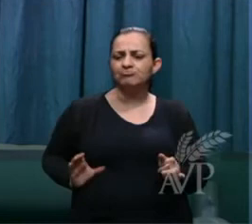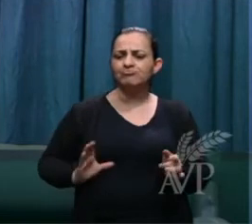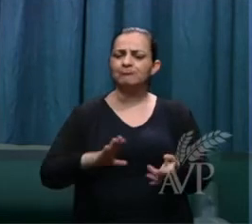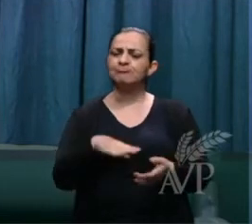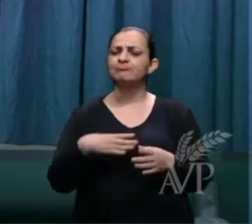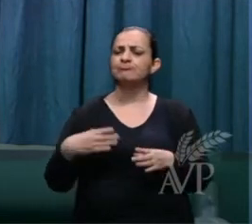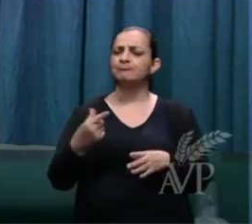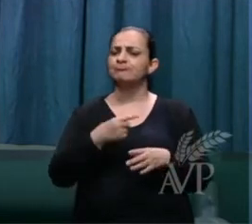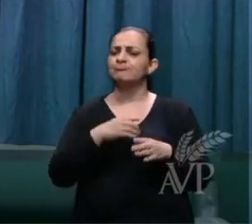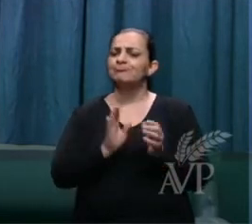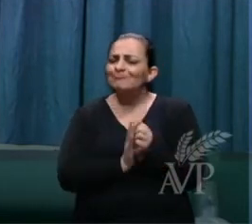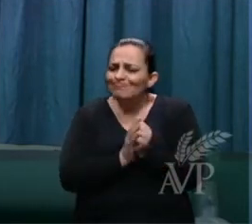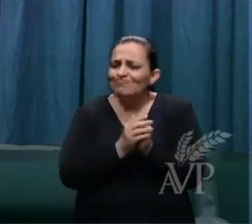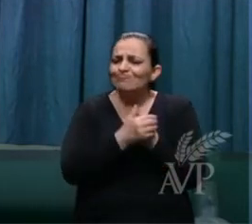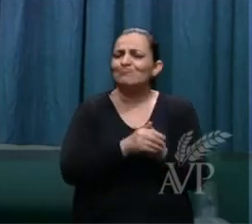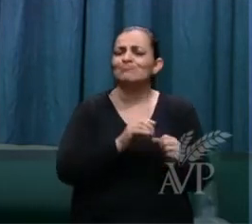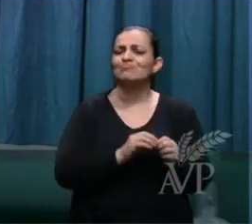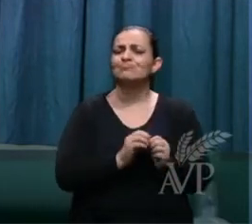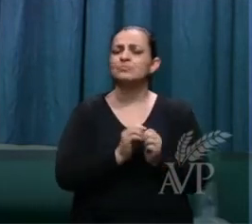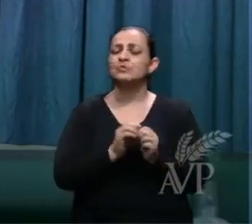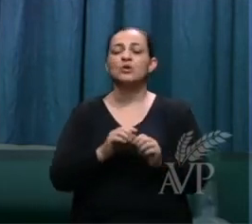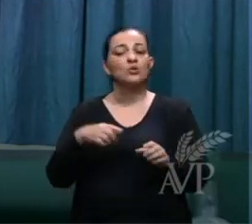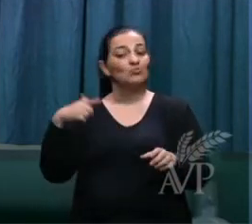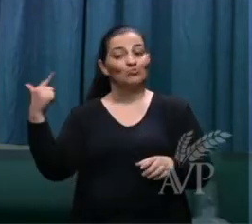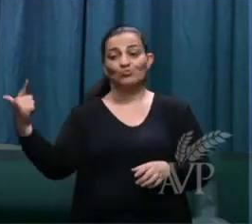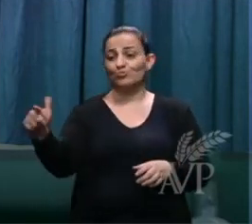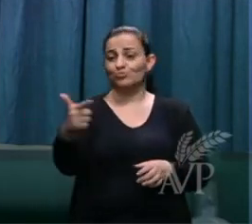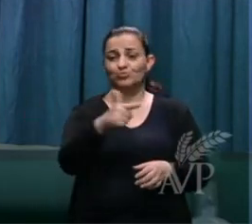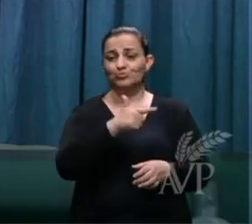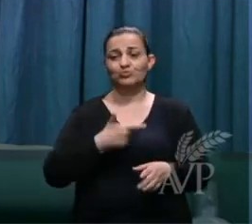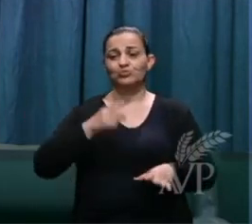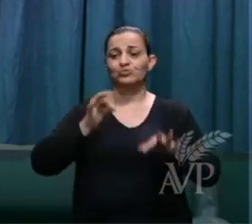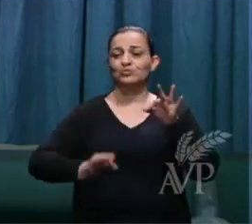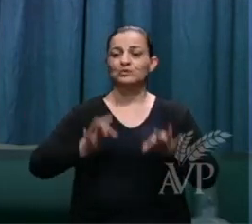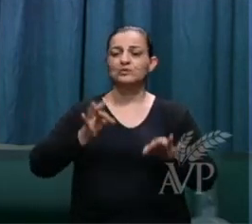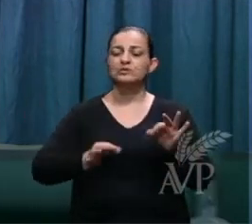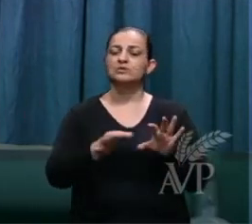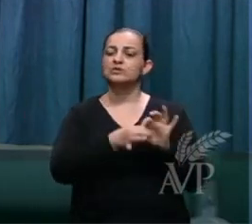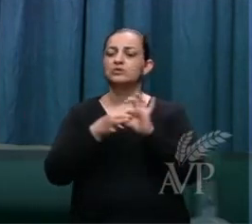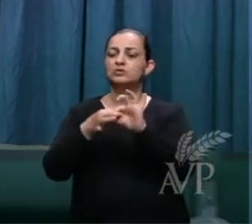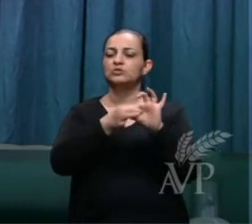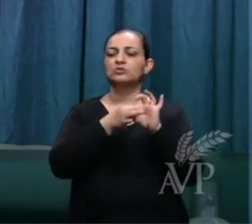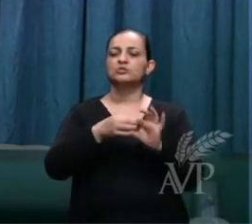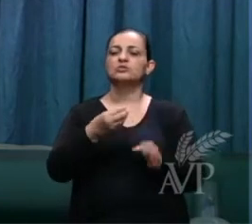em Cristo porque não há condenação para aqueles que estão em Cristo